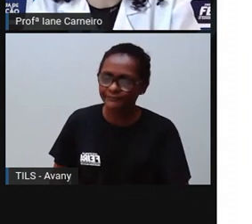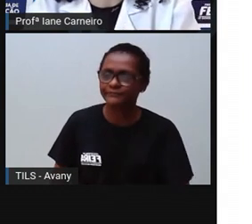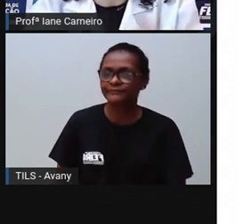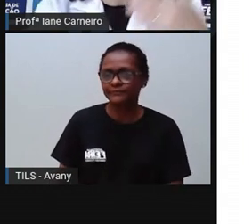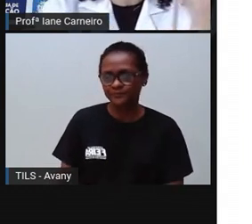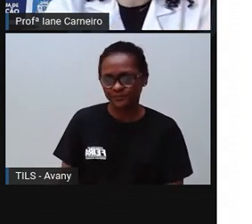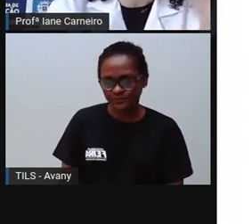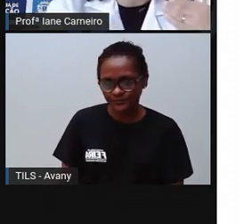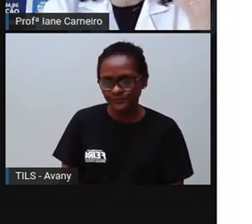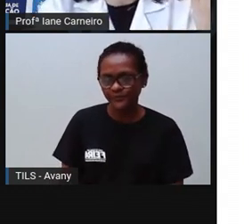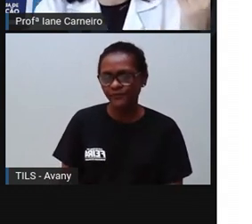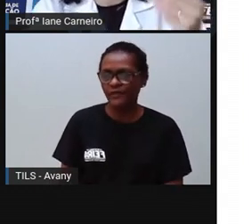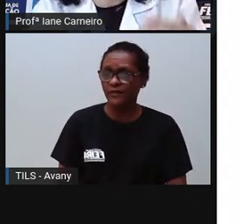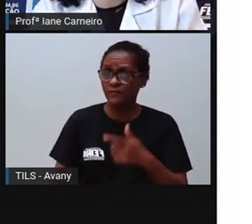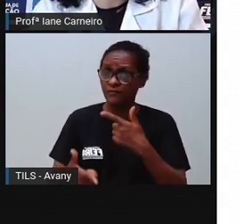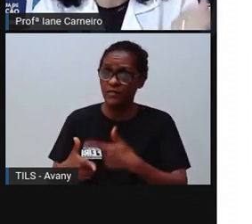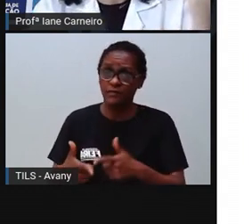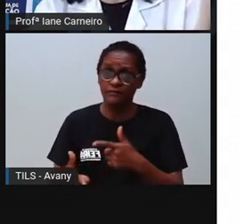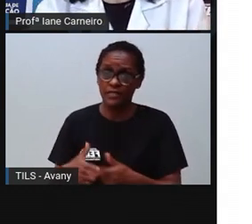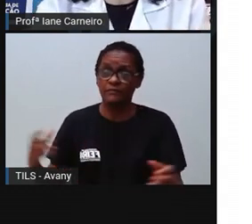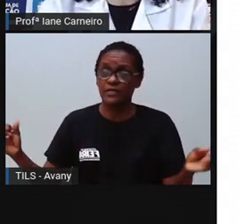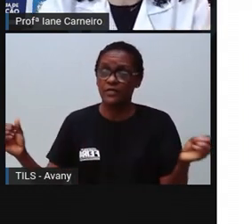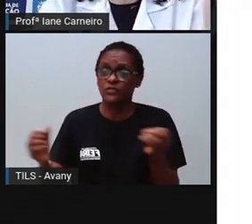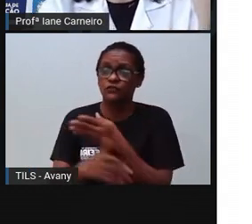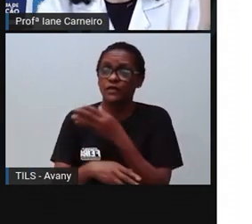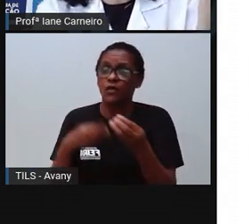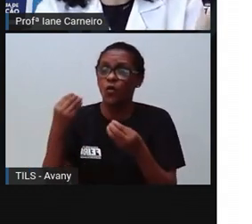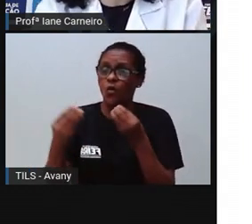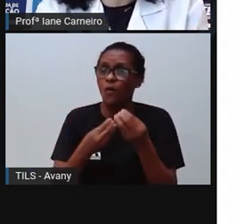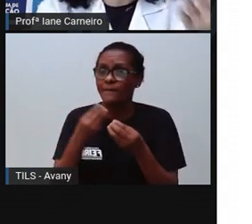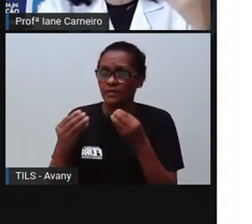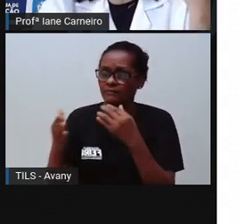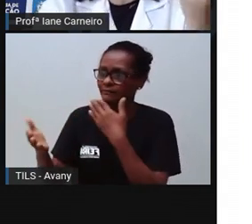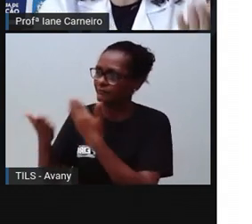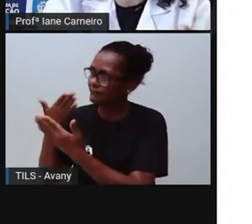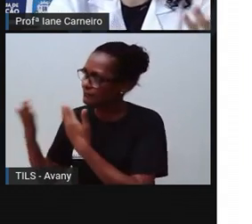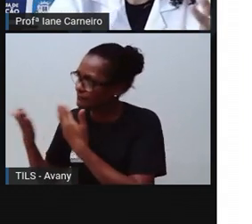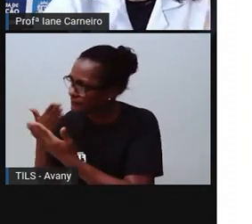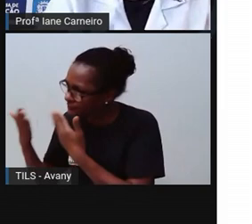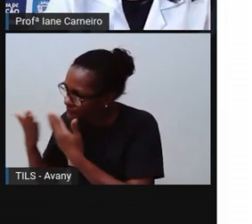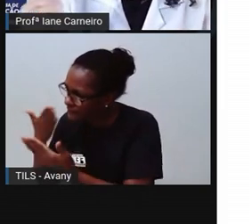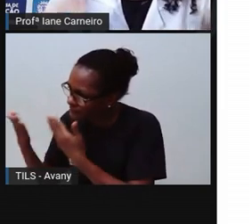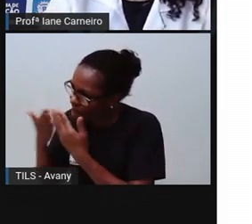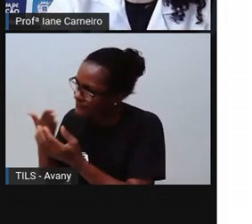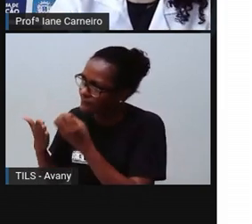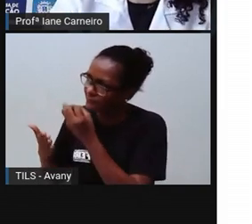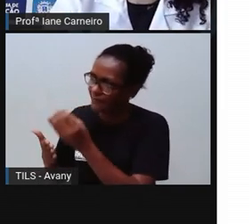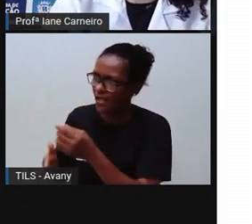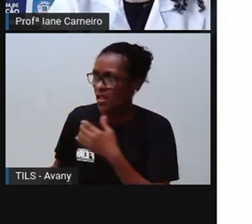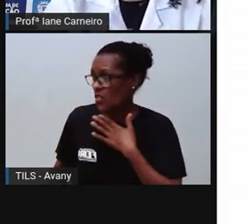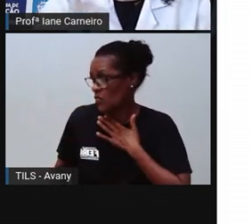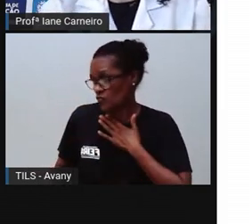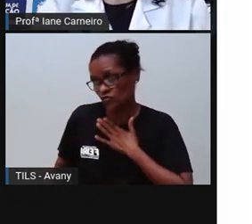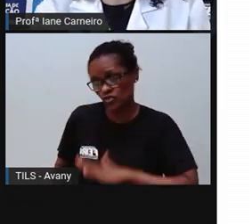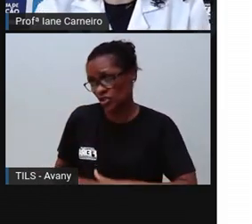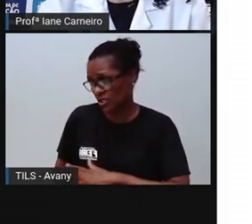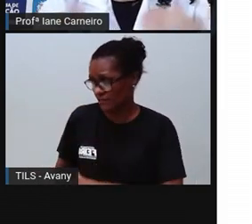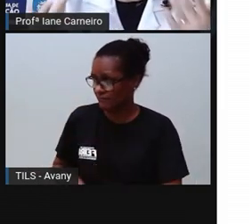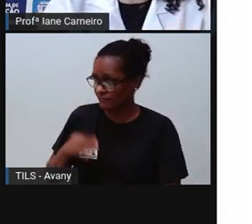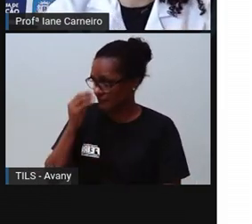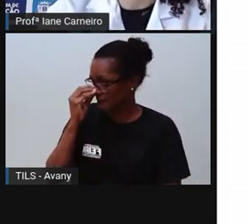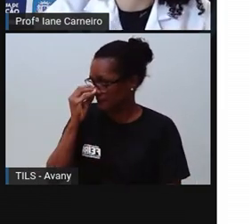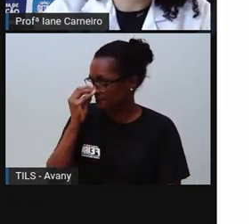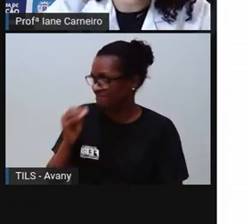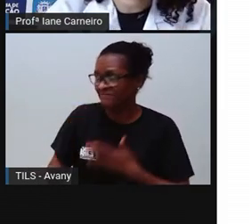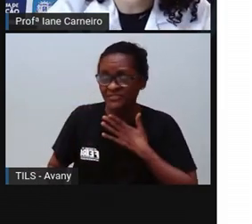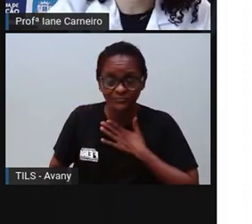problema, que alguém fez alguma coisa com você, a melhor saída é você conversar, dialogar e dizer, olha, não gostei, não foi legal e aí